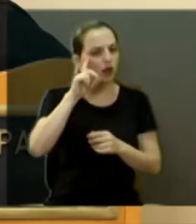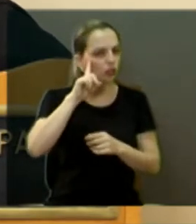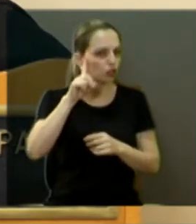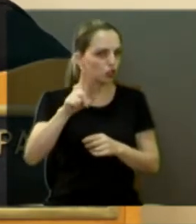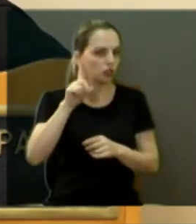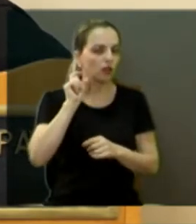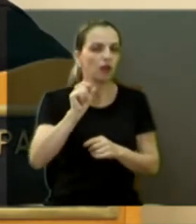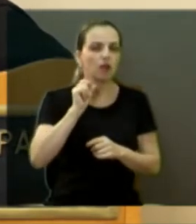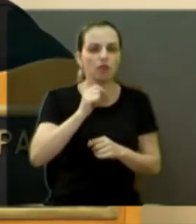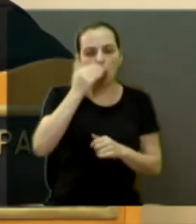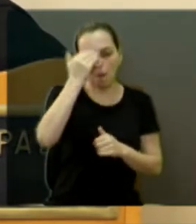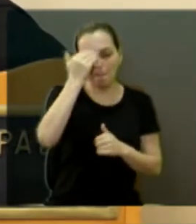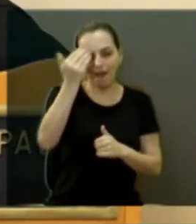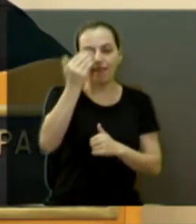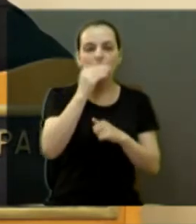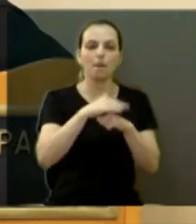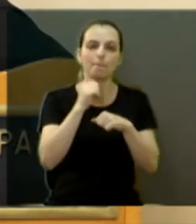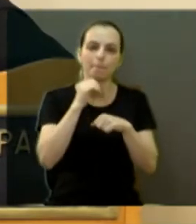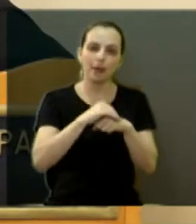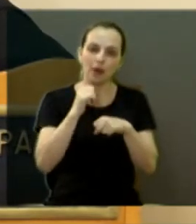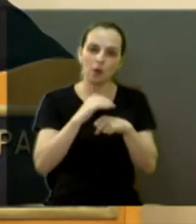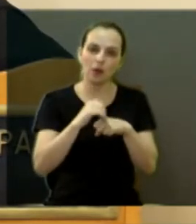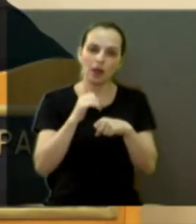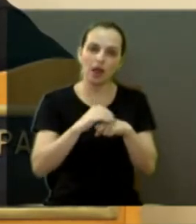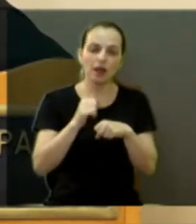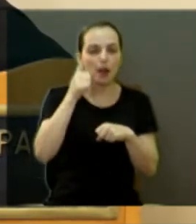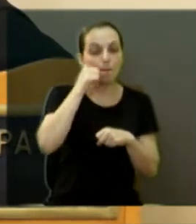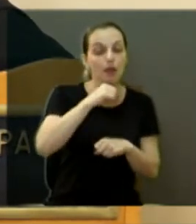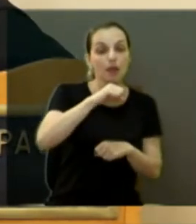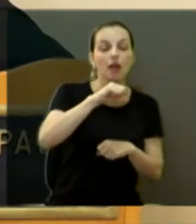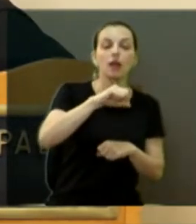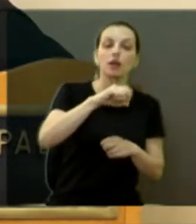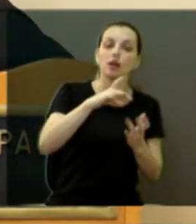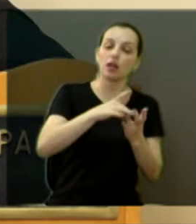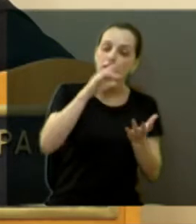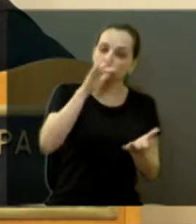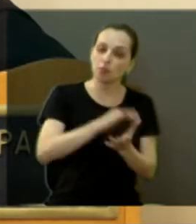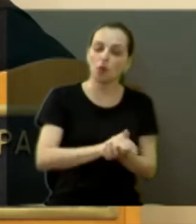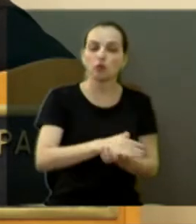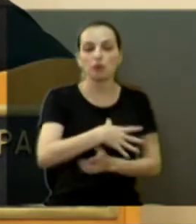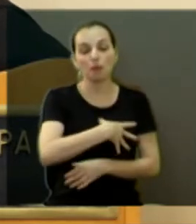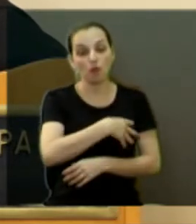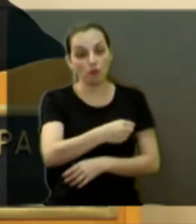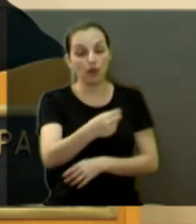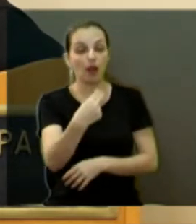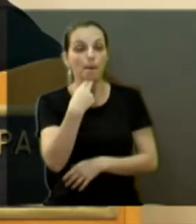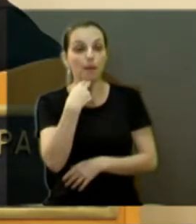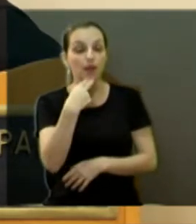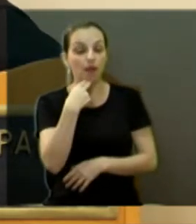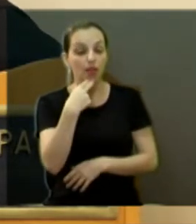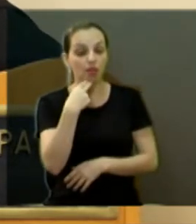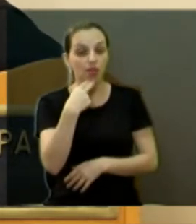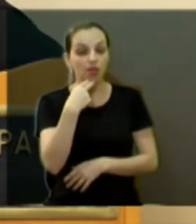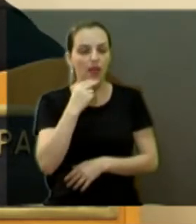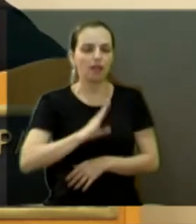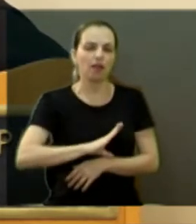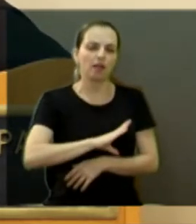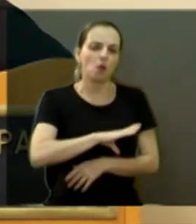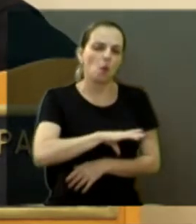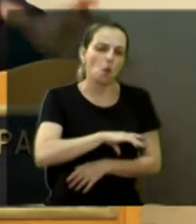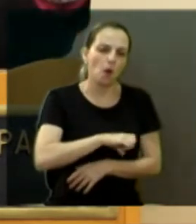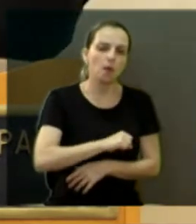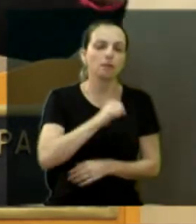seu carinho, principalmente a mamãezinha, a minha esposa, a minha filha, eu tenho duas netinhas maravilhosas que eu amo de coração,